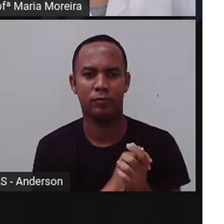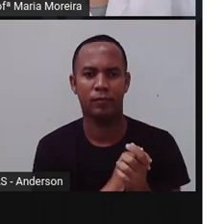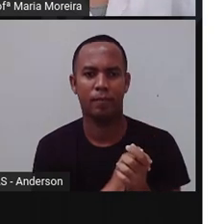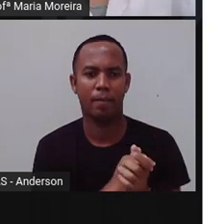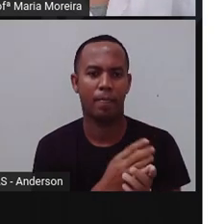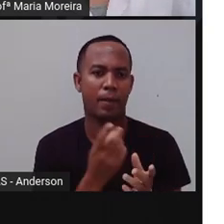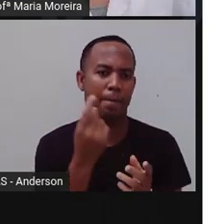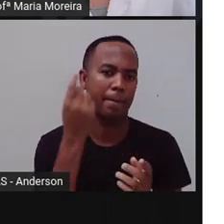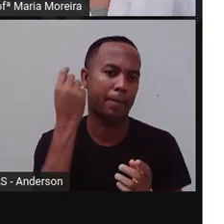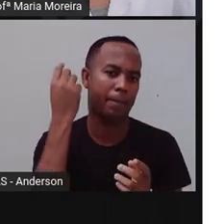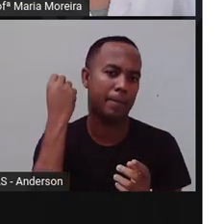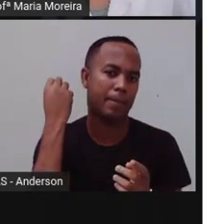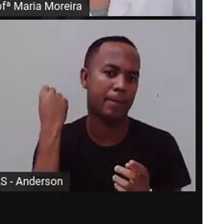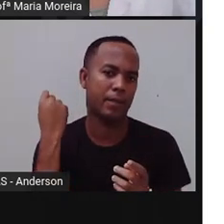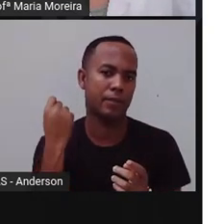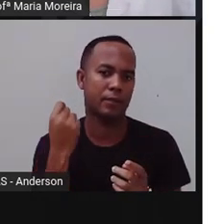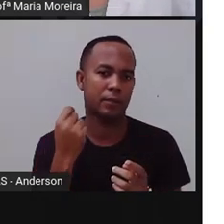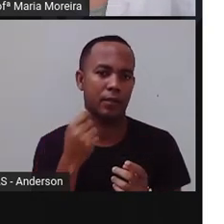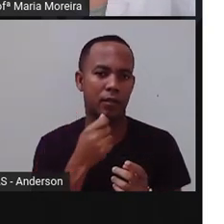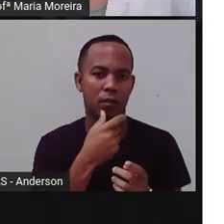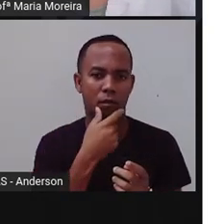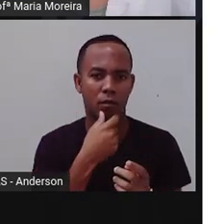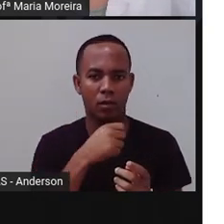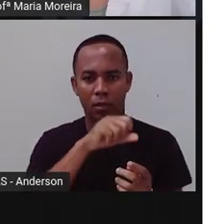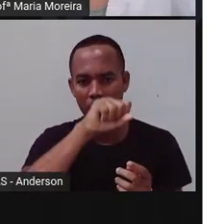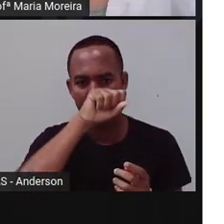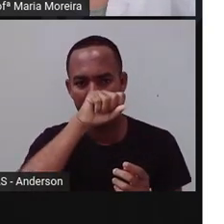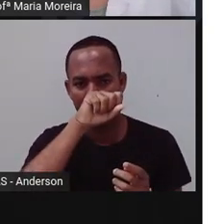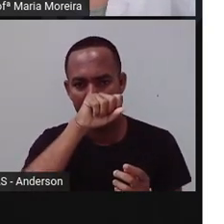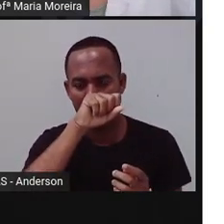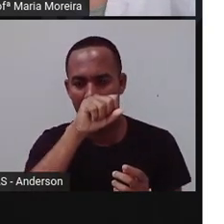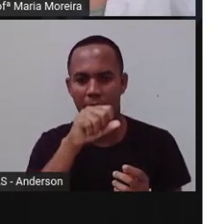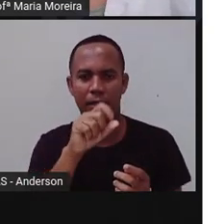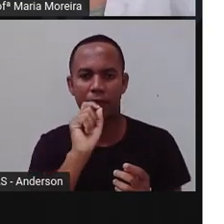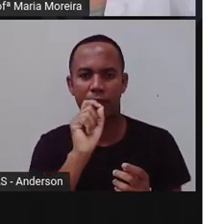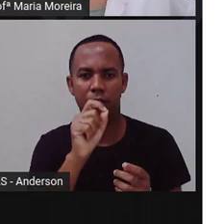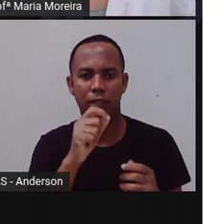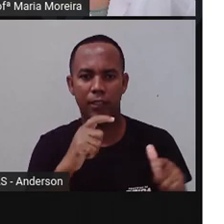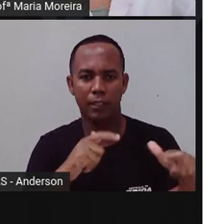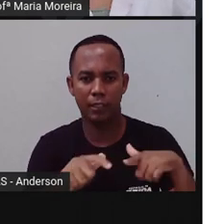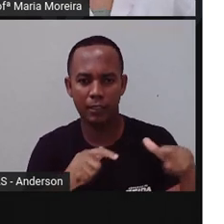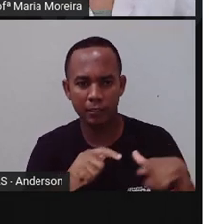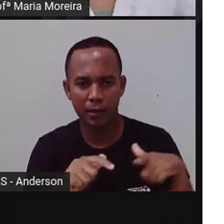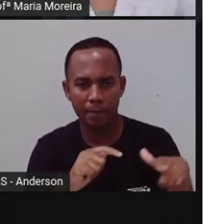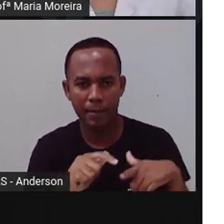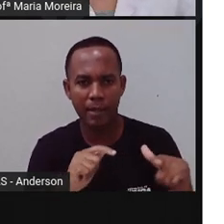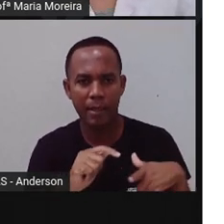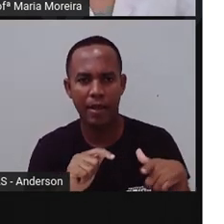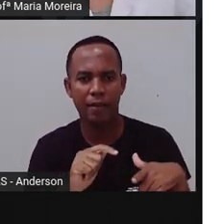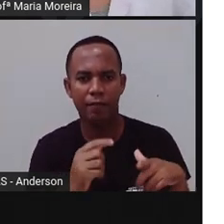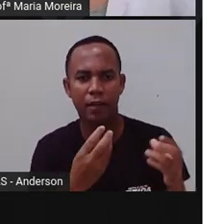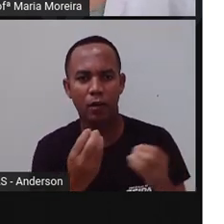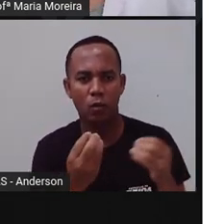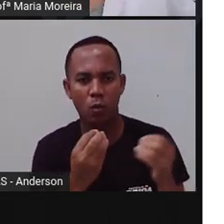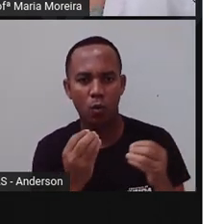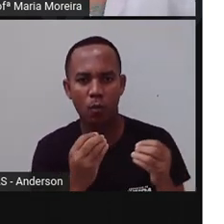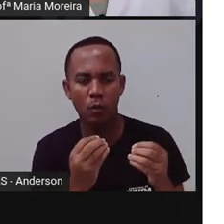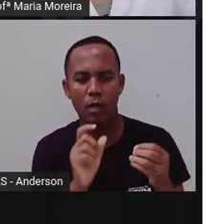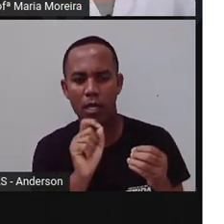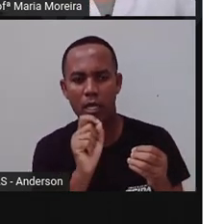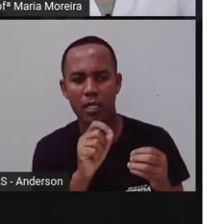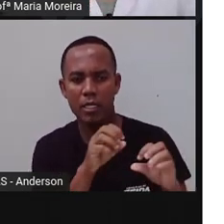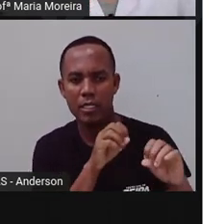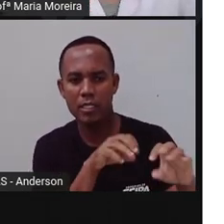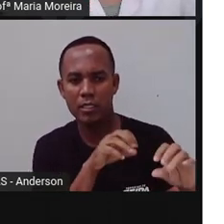Quando um pai, né? Tinha a profissão de marceneiro, né? Ele passava a seu filho esses conhecimentos.